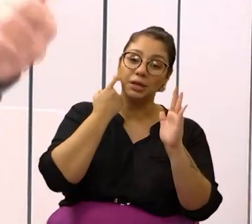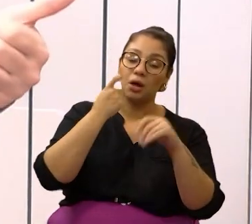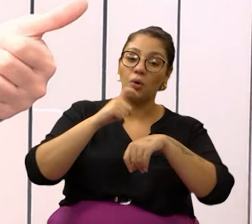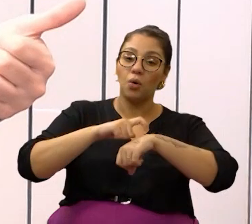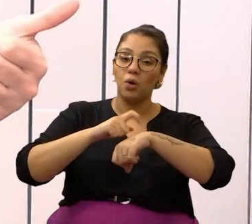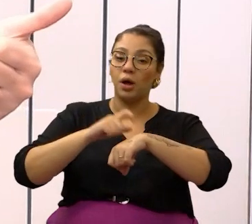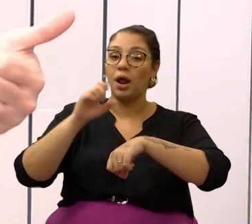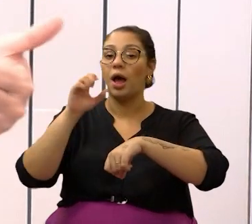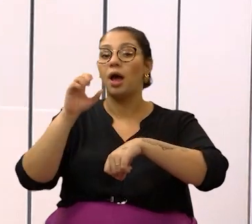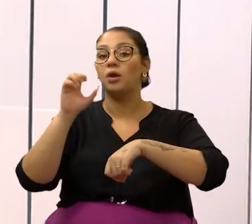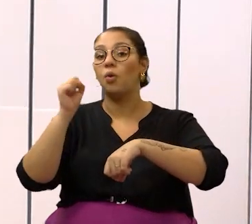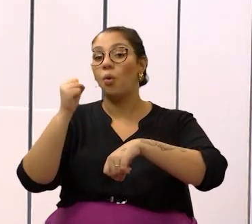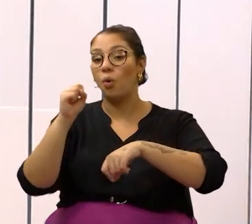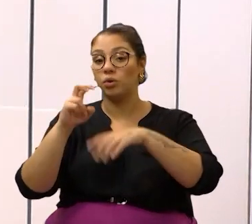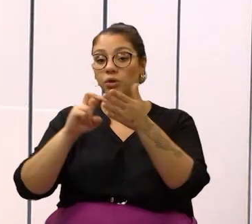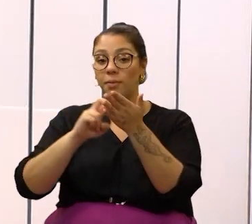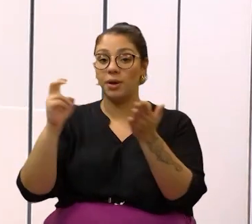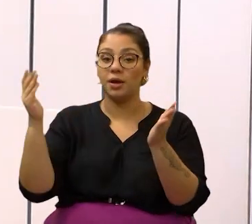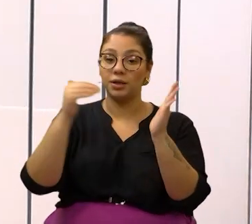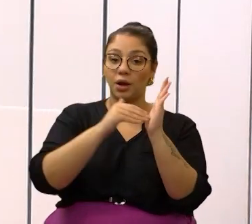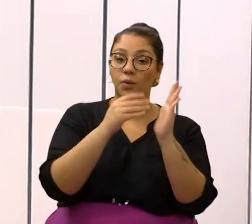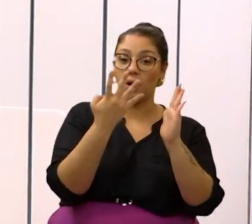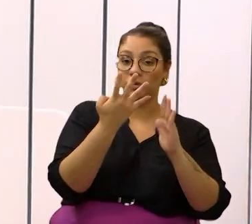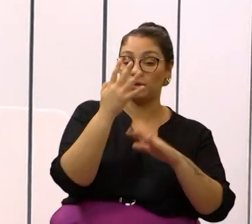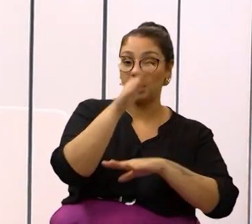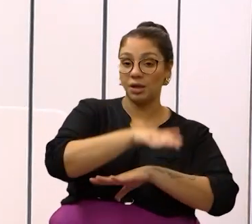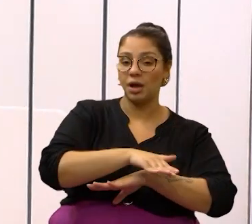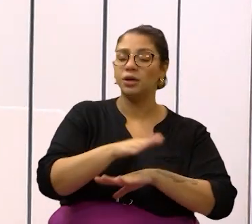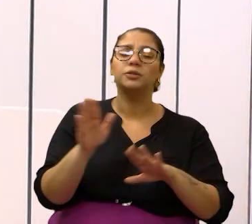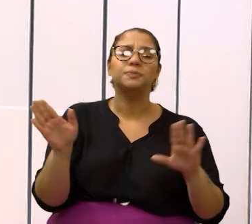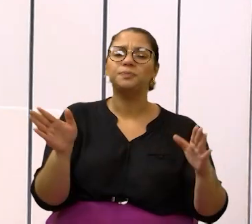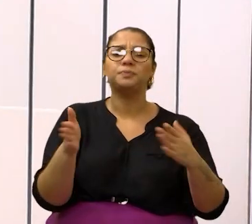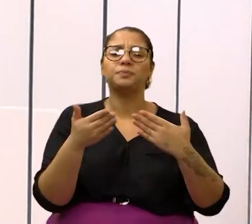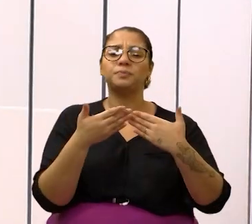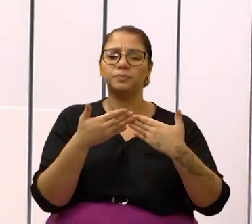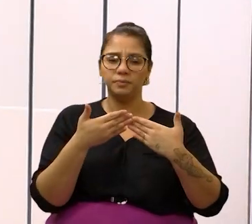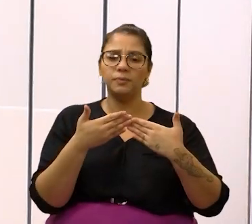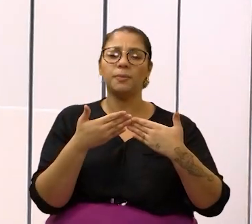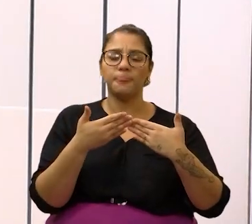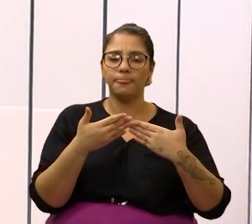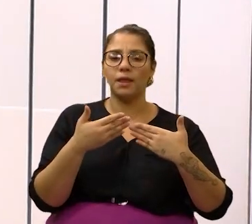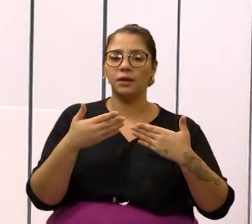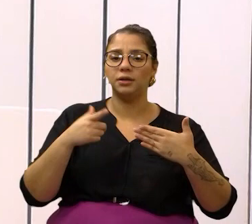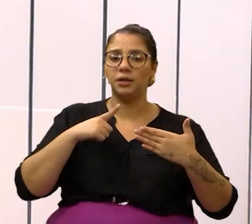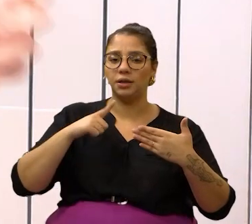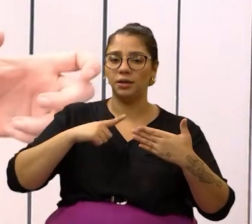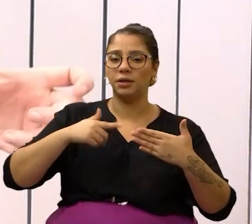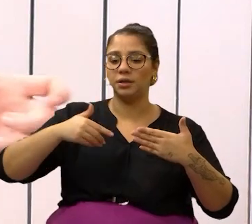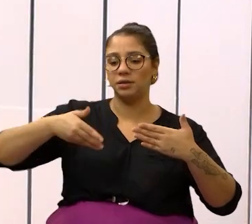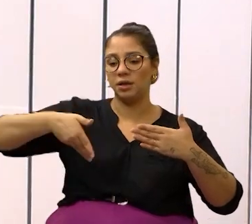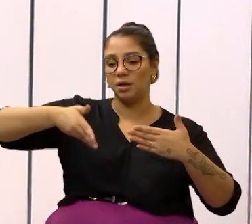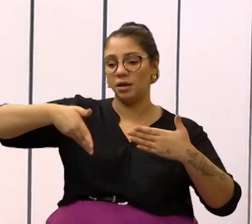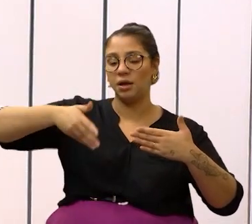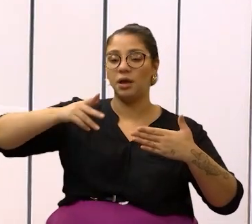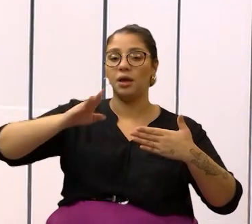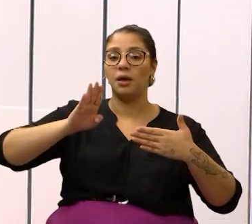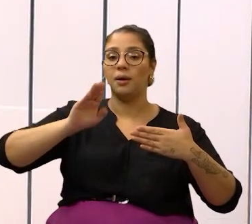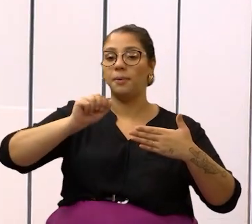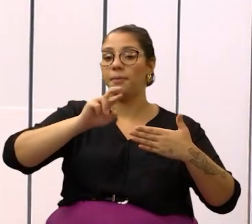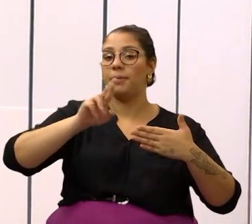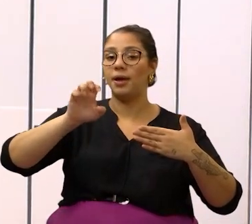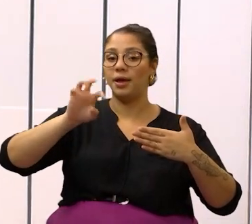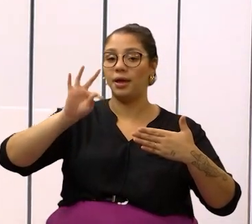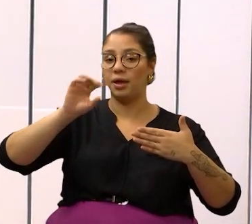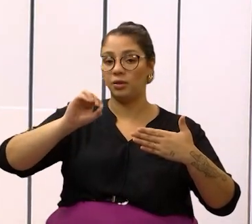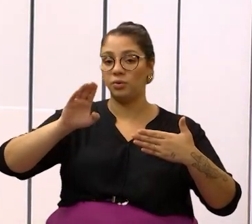período das 8 horas da manhã até as 4 horas da tarde. O fechamento acontece no trecho entre a rua Barreto Leme e também